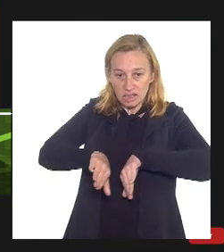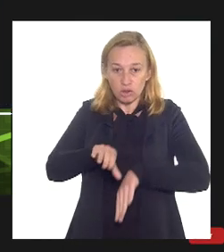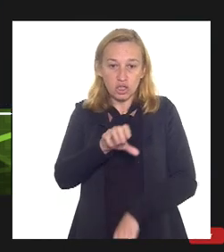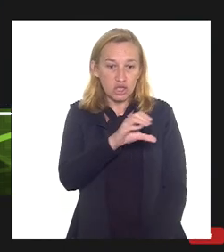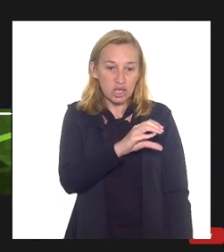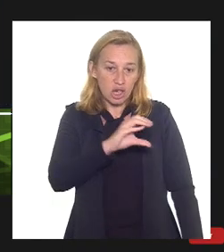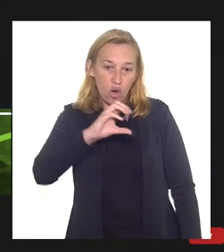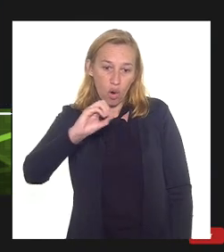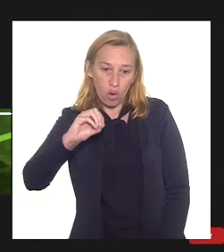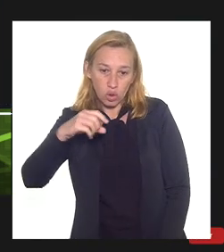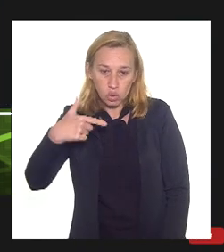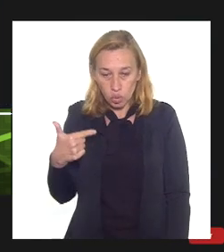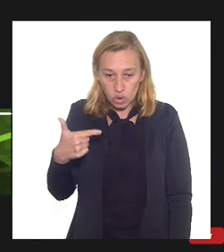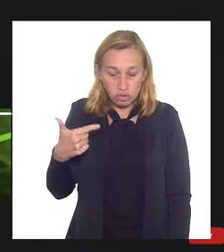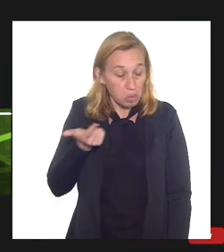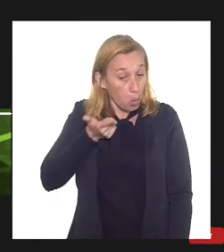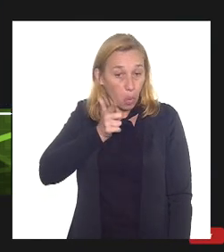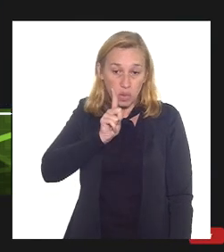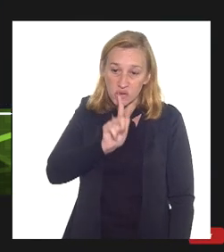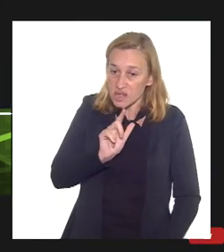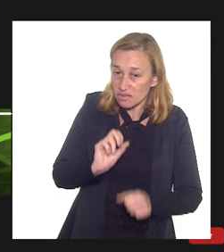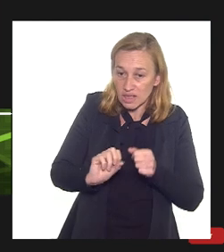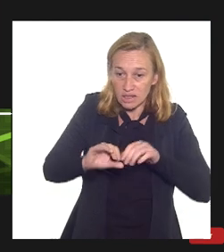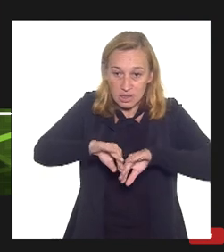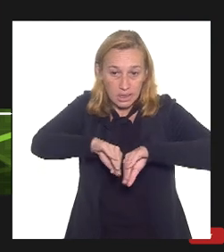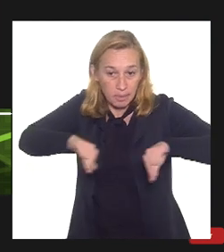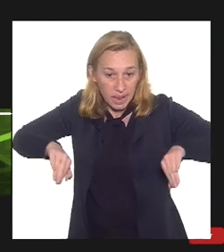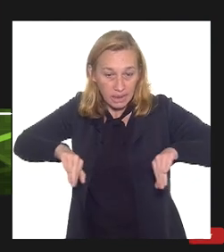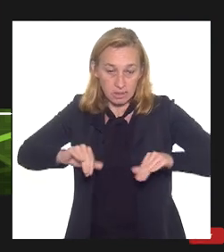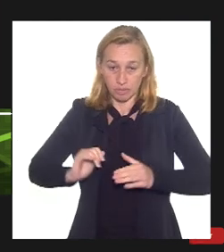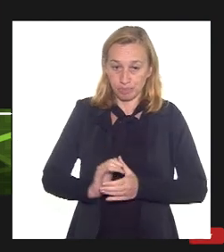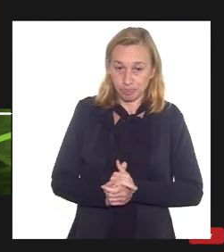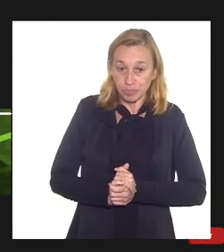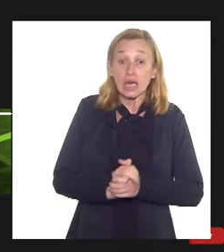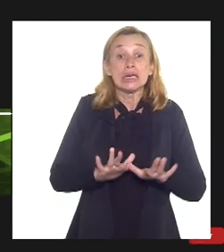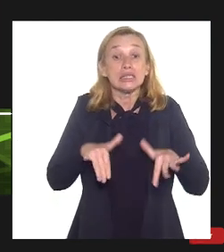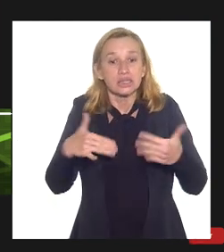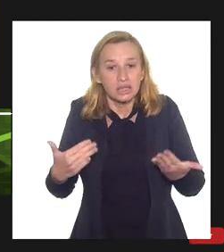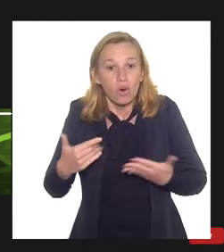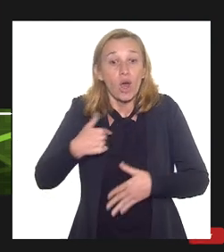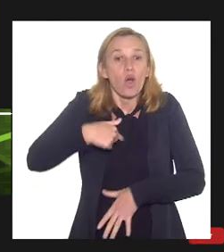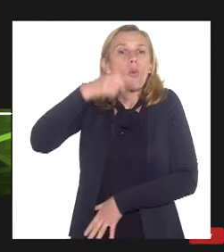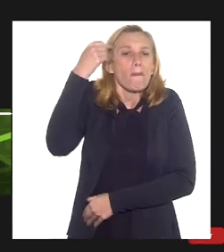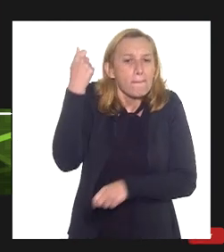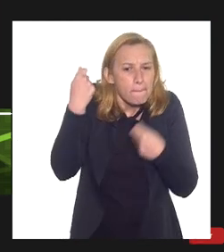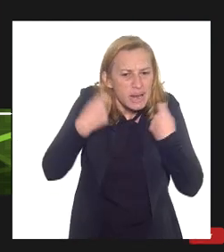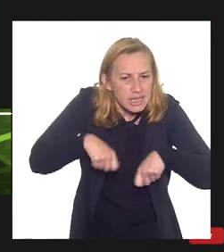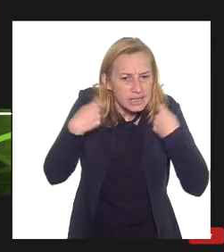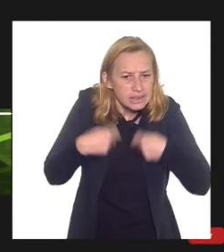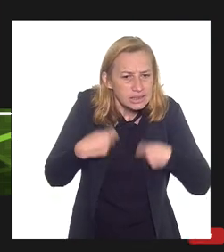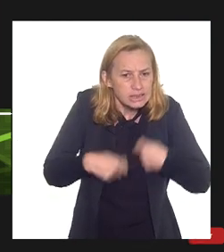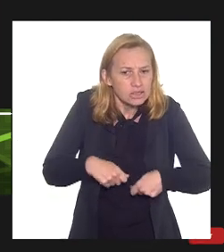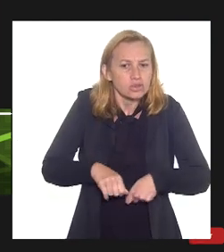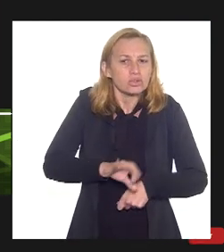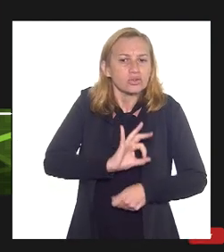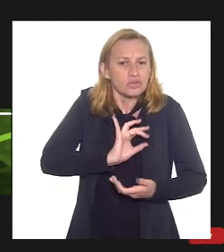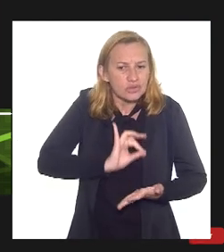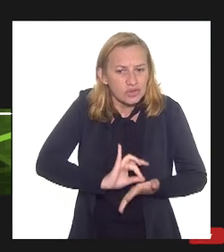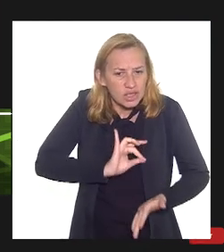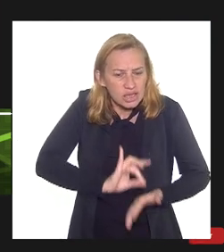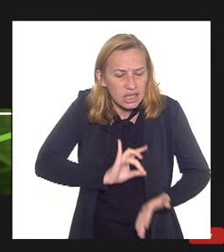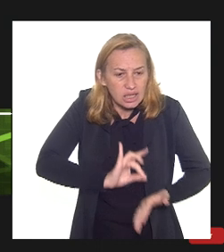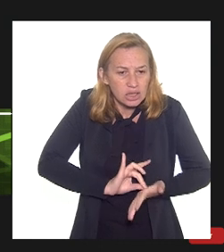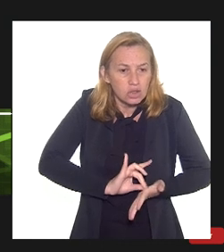ele não consegue fazer uma separação perfeita então eu preciso necessariamente do ponto de vista